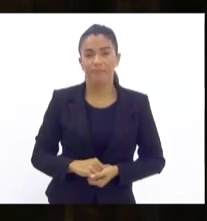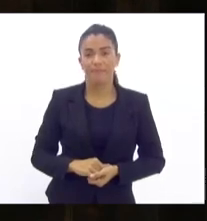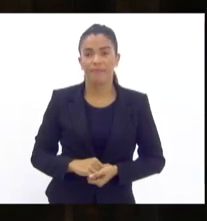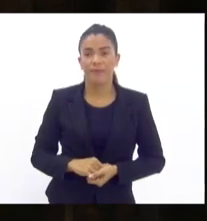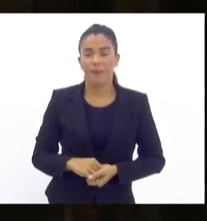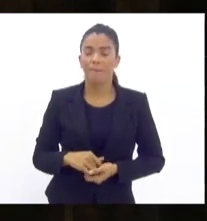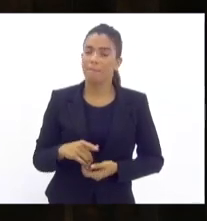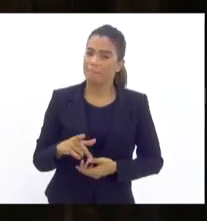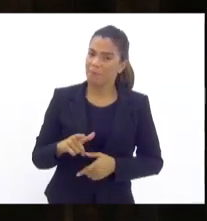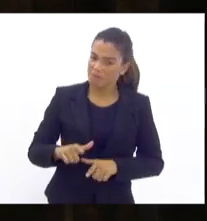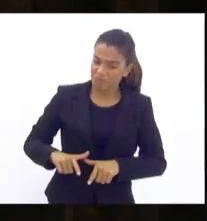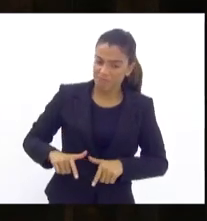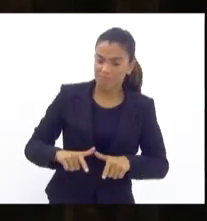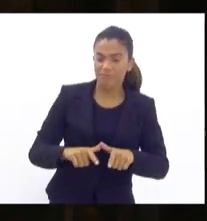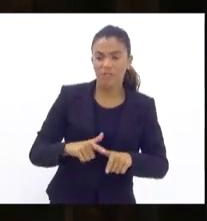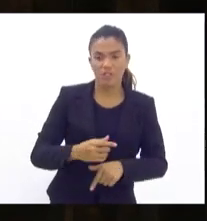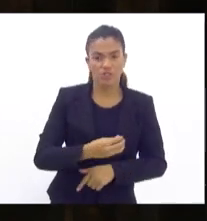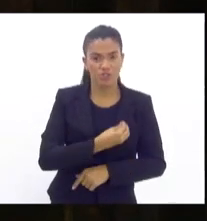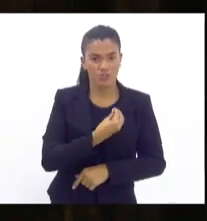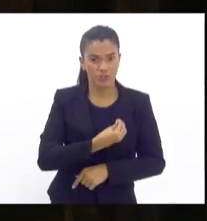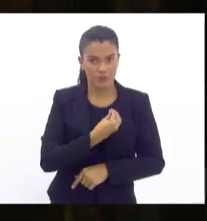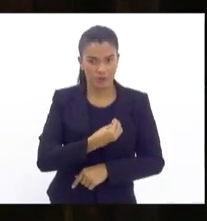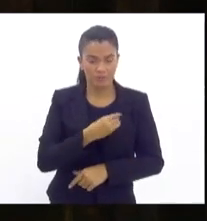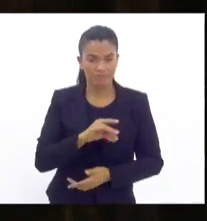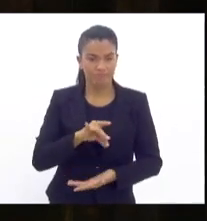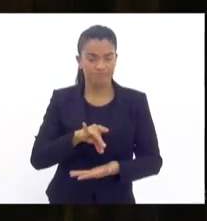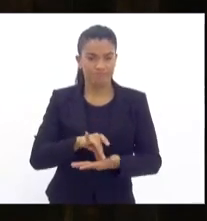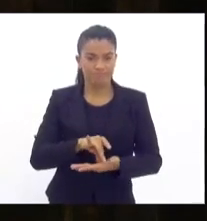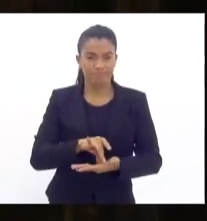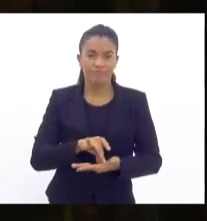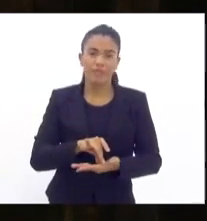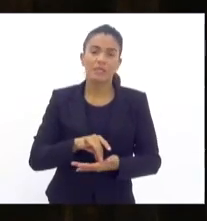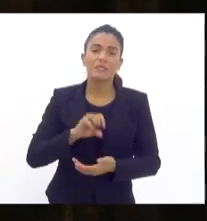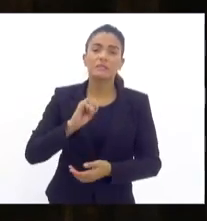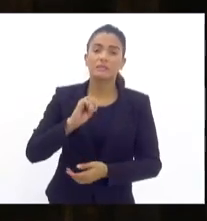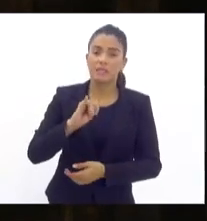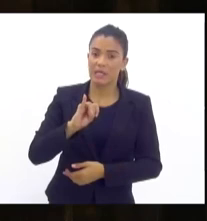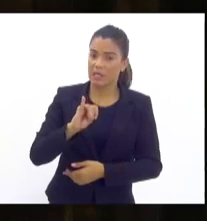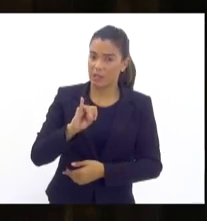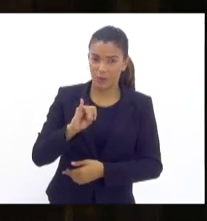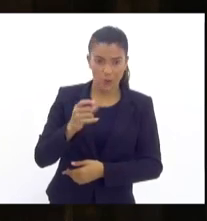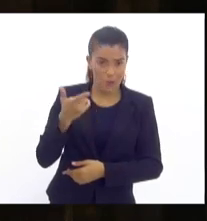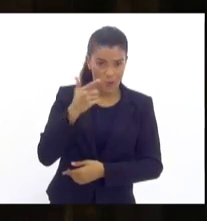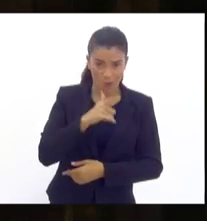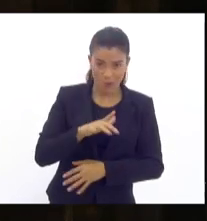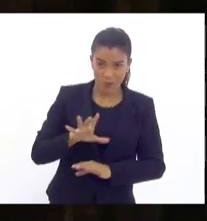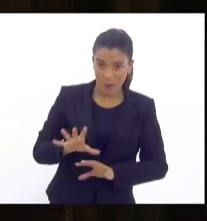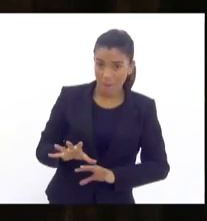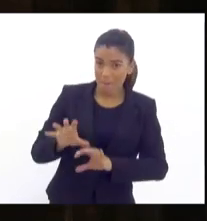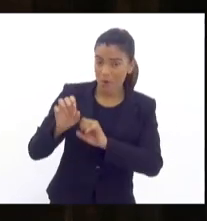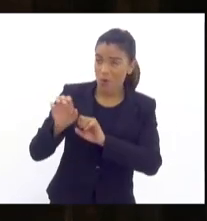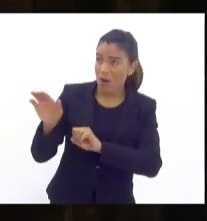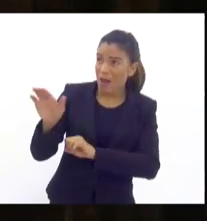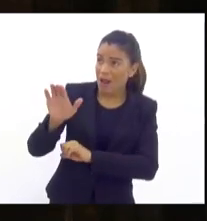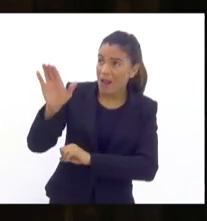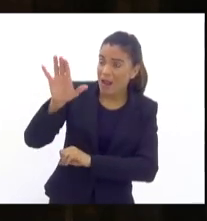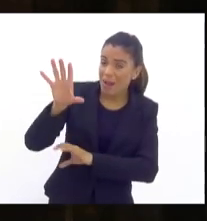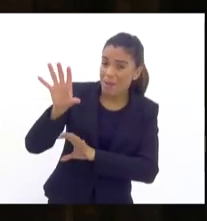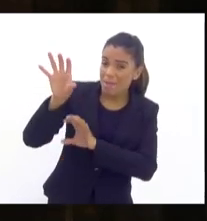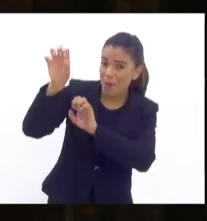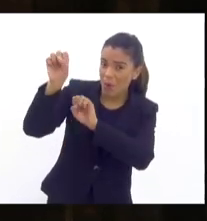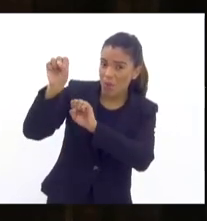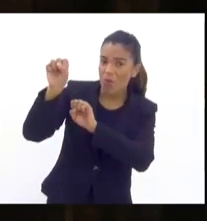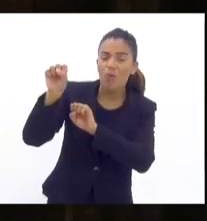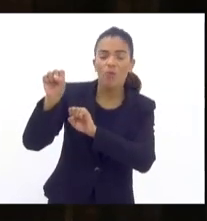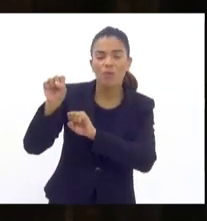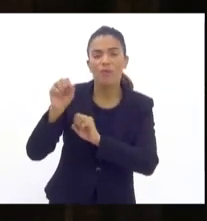bem ostensiva, estive lá pessoalmente, realmente, se não tomar o alto do morro, fica uma situação bem difícil, retiramos barricadas,